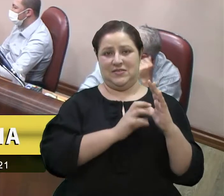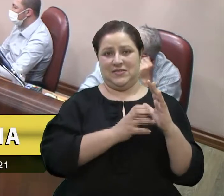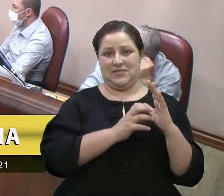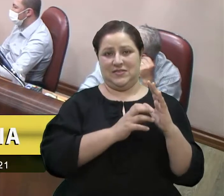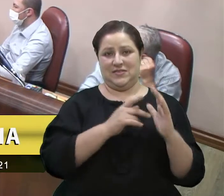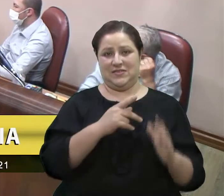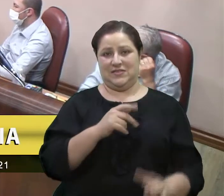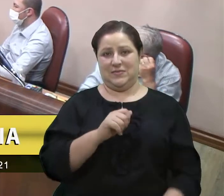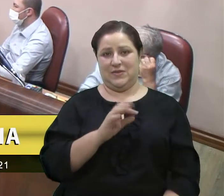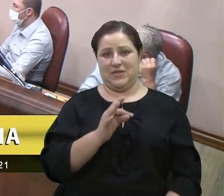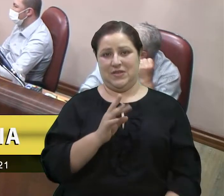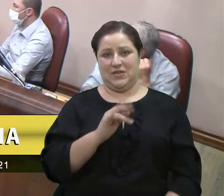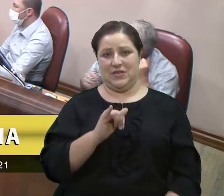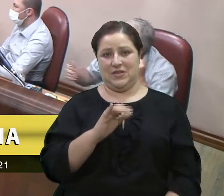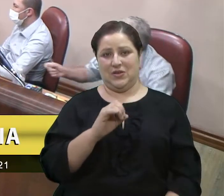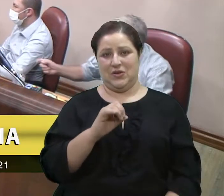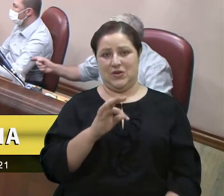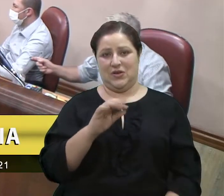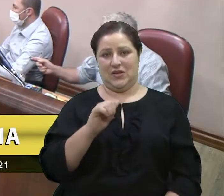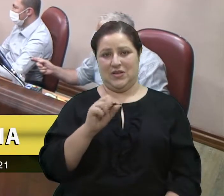Patriota Sando Fantinari.